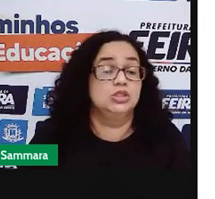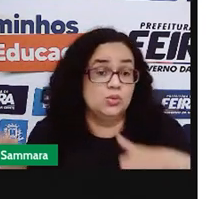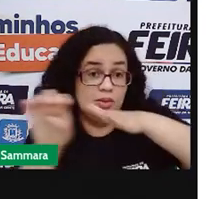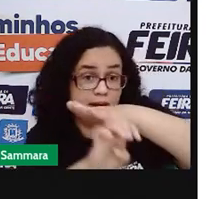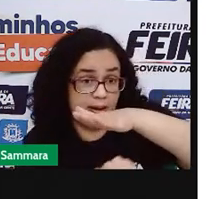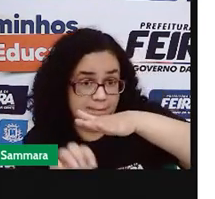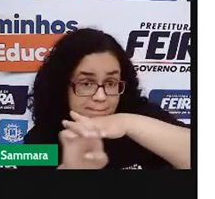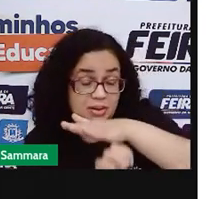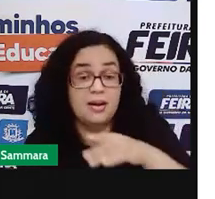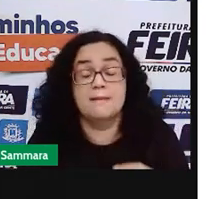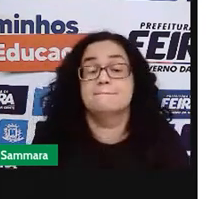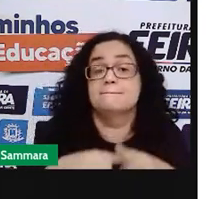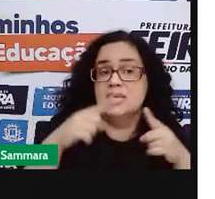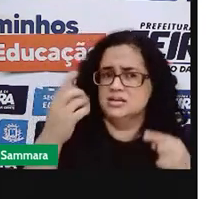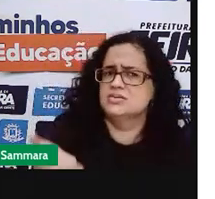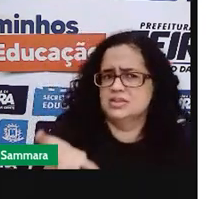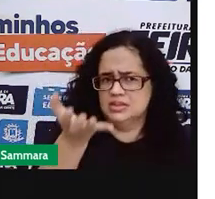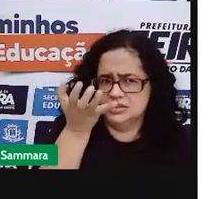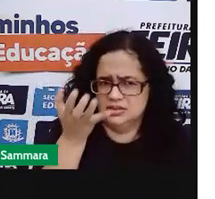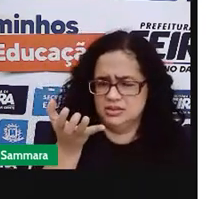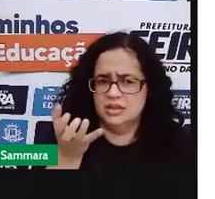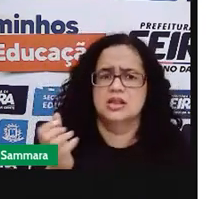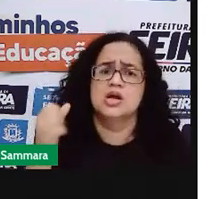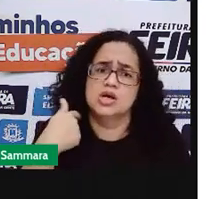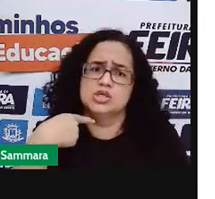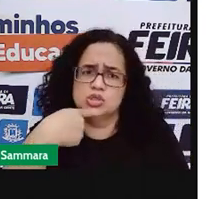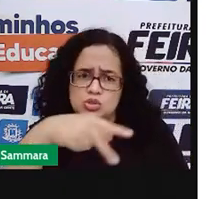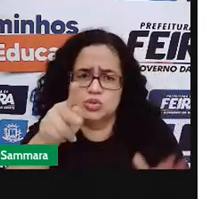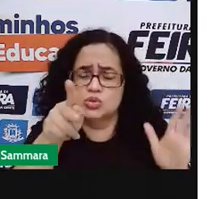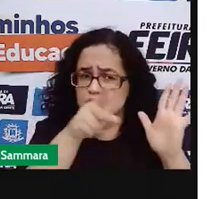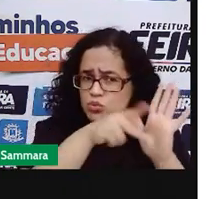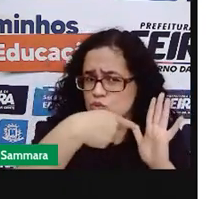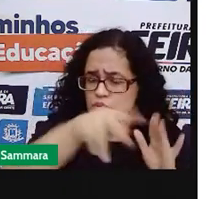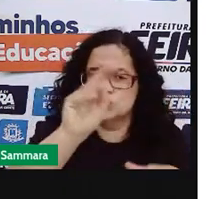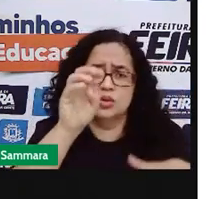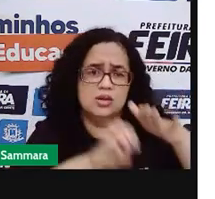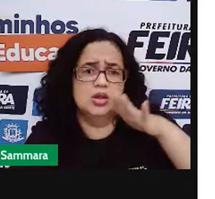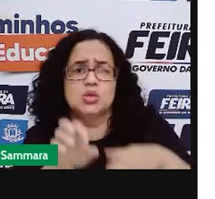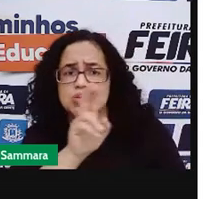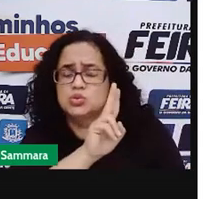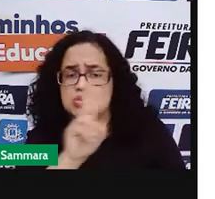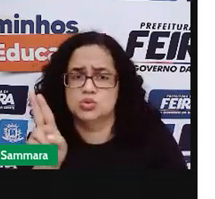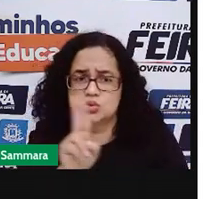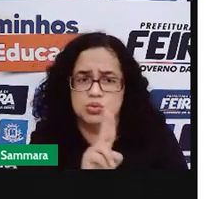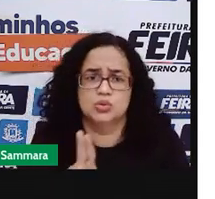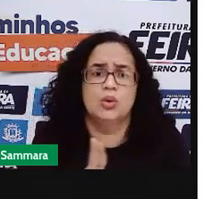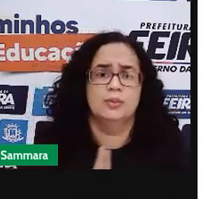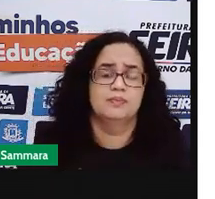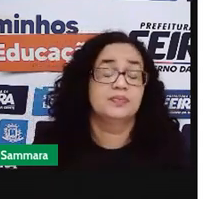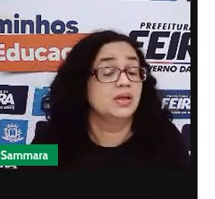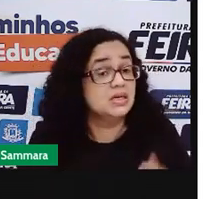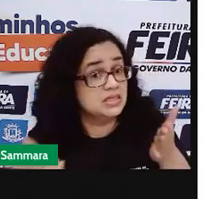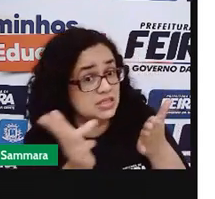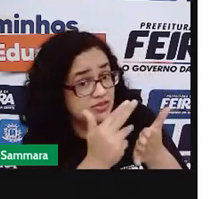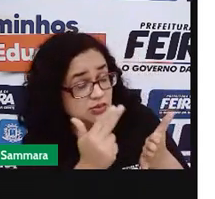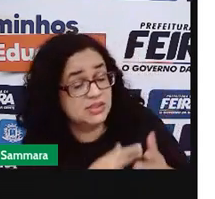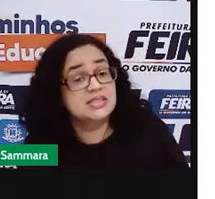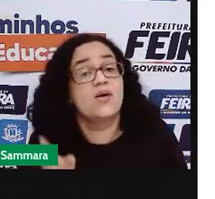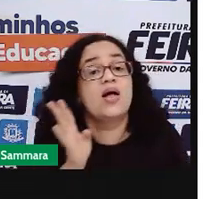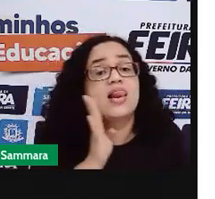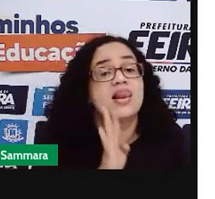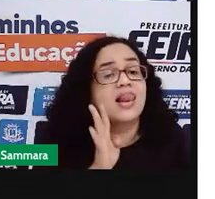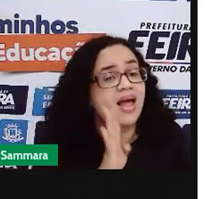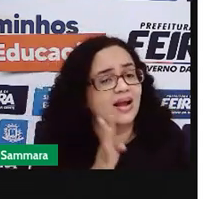empresa. Mas, se você quiser construir a sua marca com o seu nome e fazer um desenho bem legal,